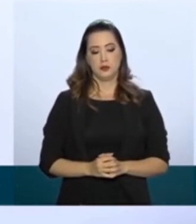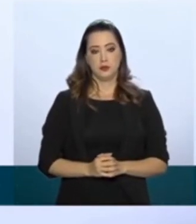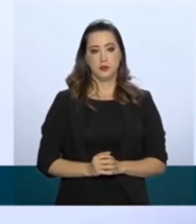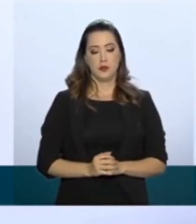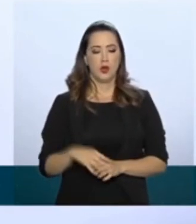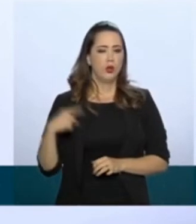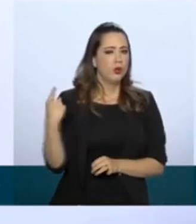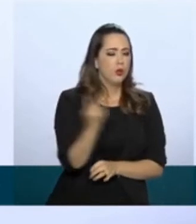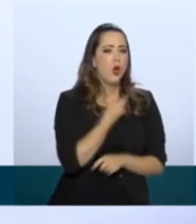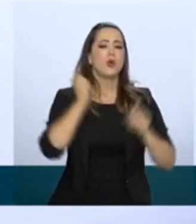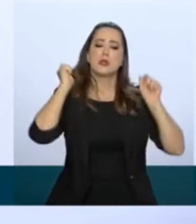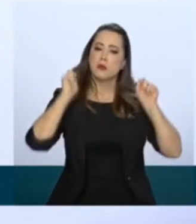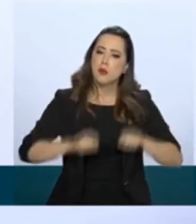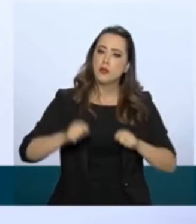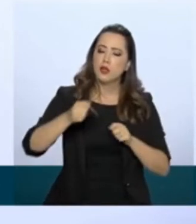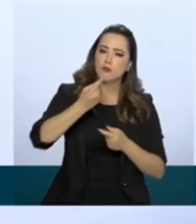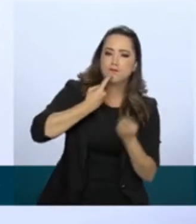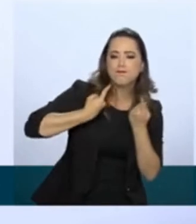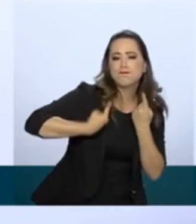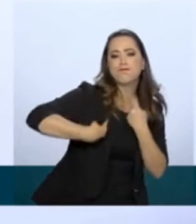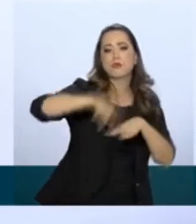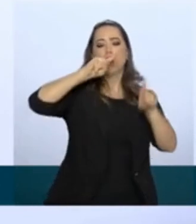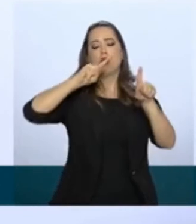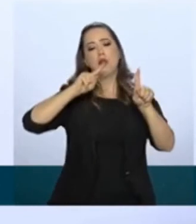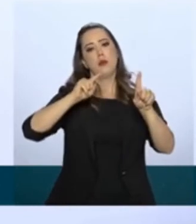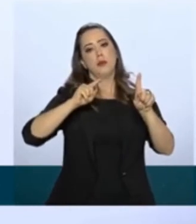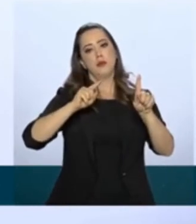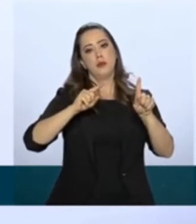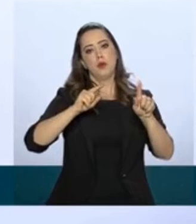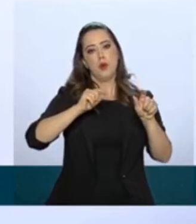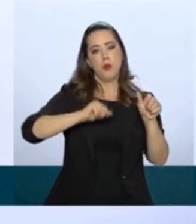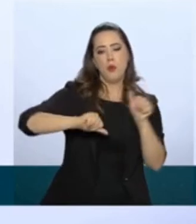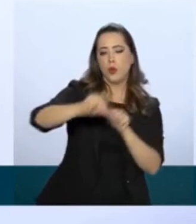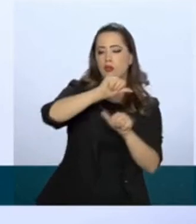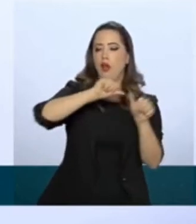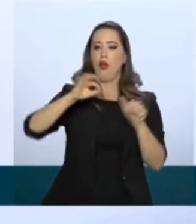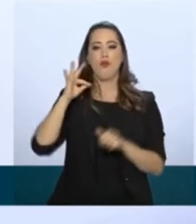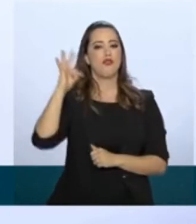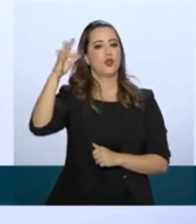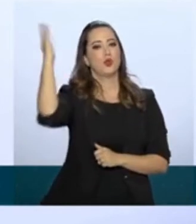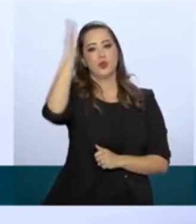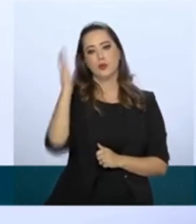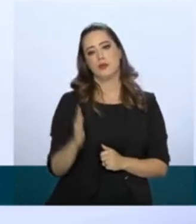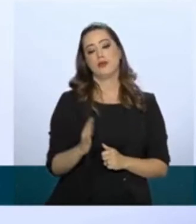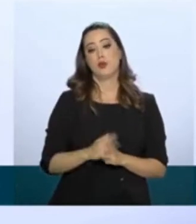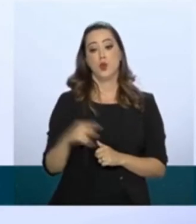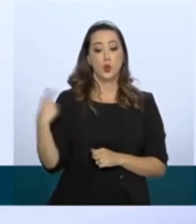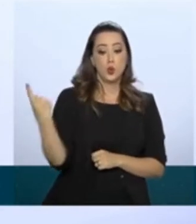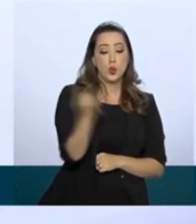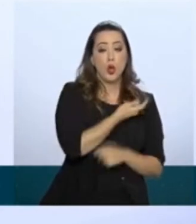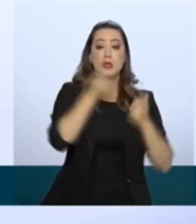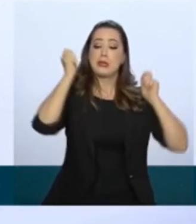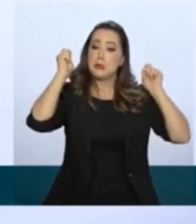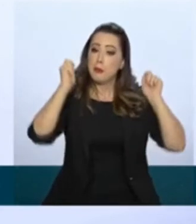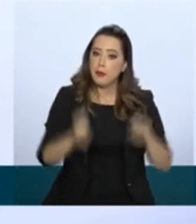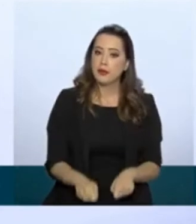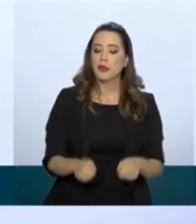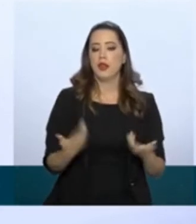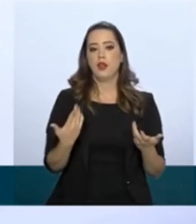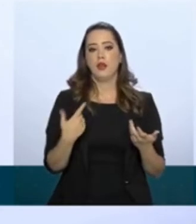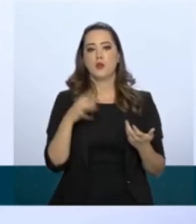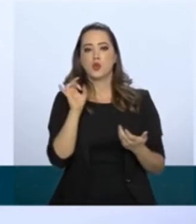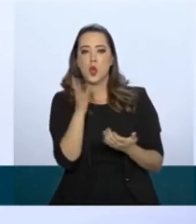Nós podemos mudar o futuro do Brasil. Nós podemos sair da